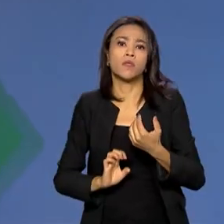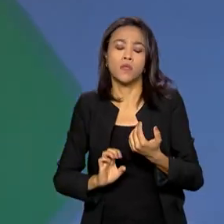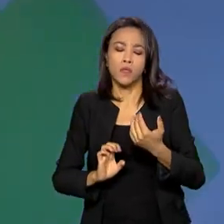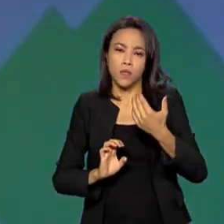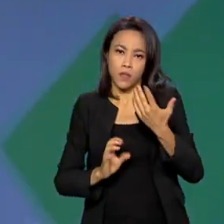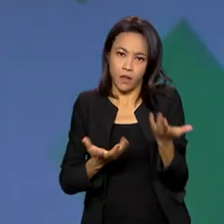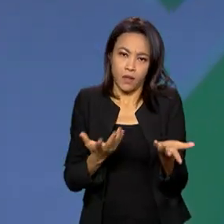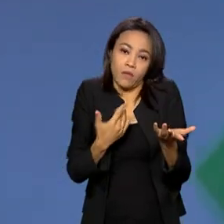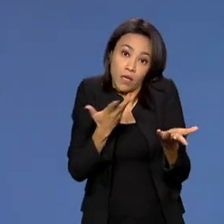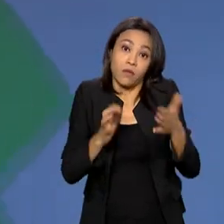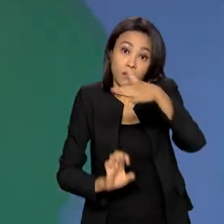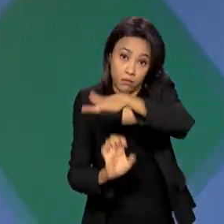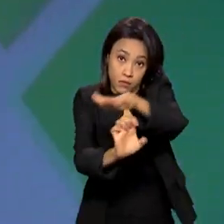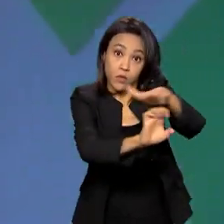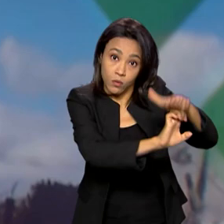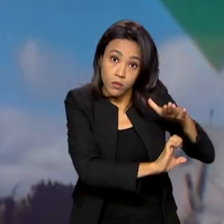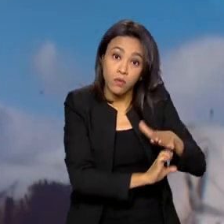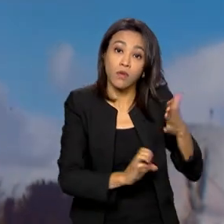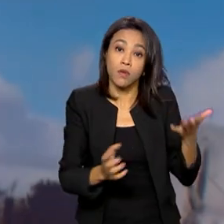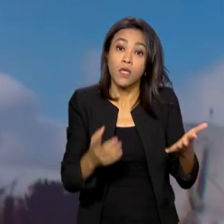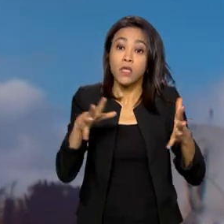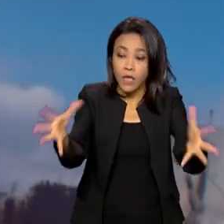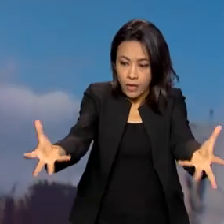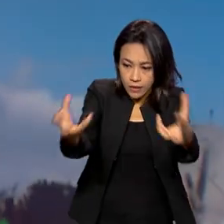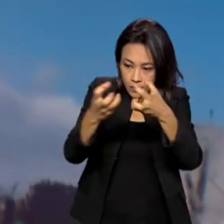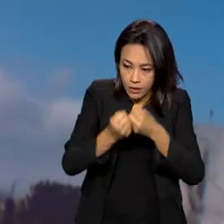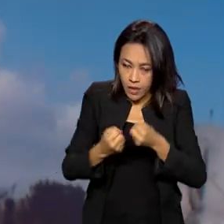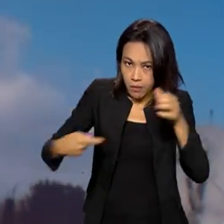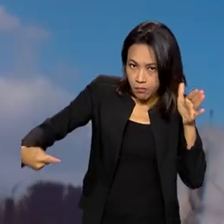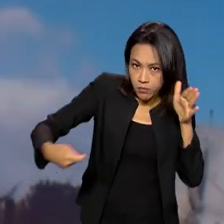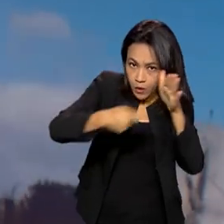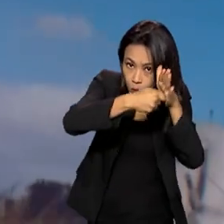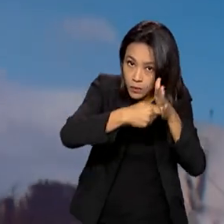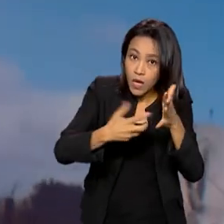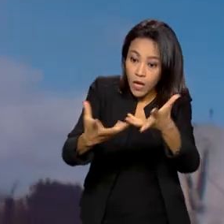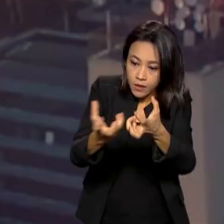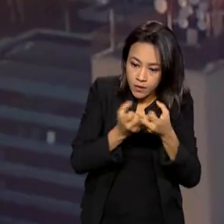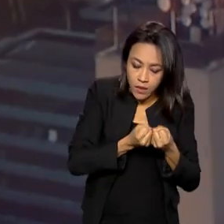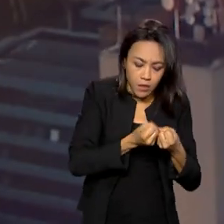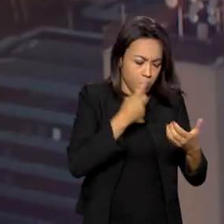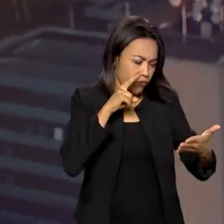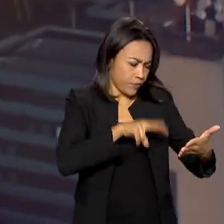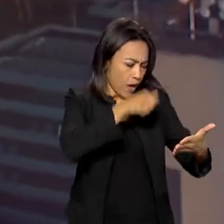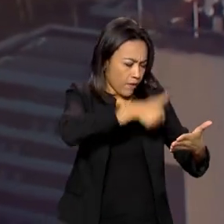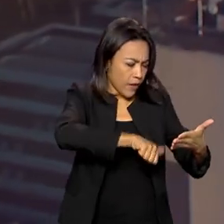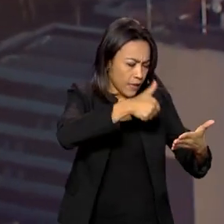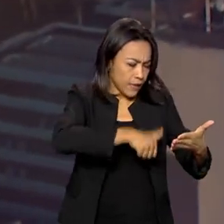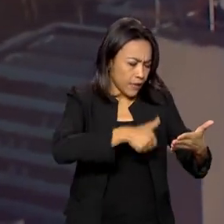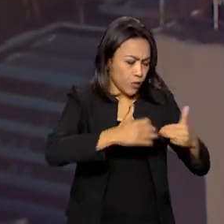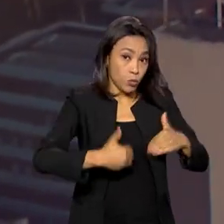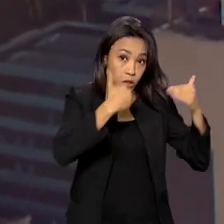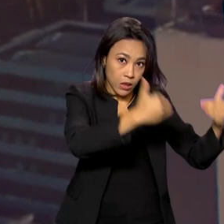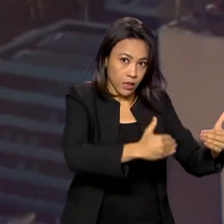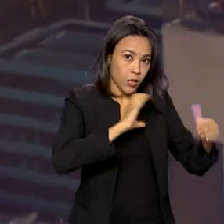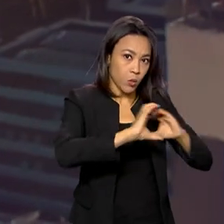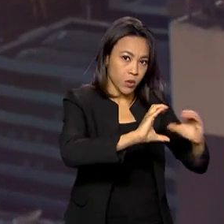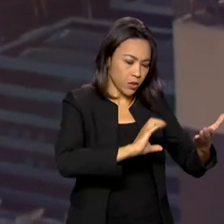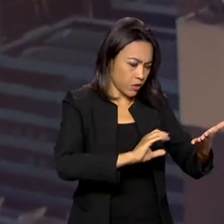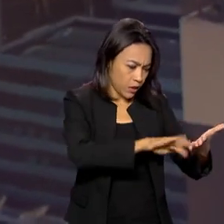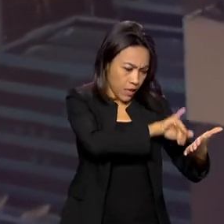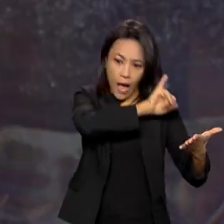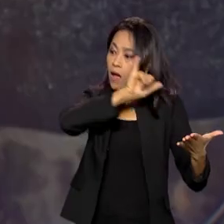Esse processo é só analisado no Ministério de Comunicações e o Ministério de Comunicações então aciona a Anatel para que promova fiscalização.